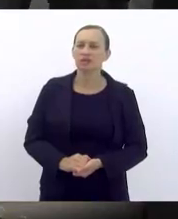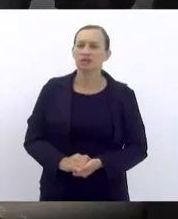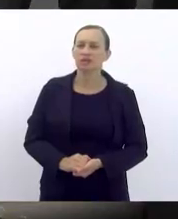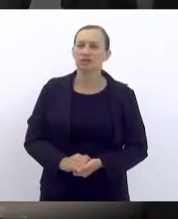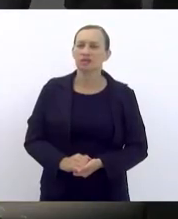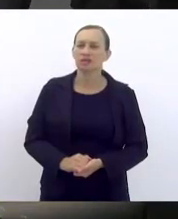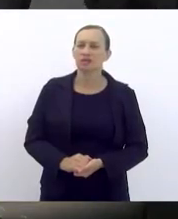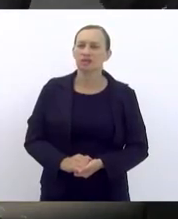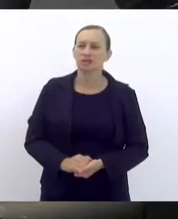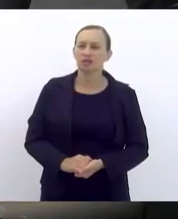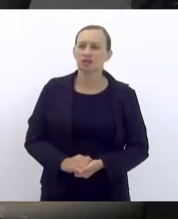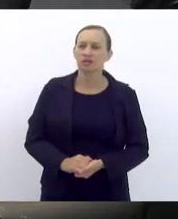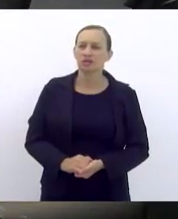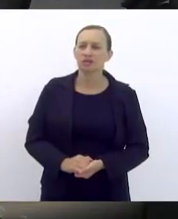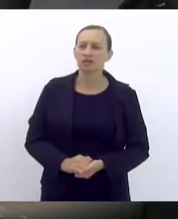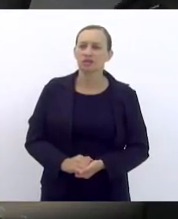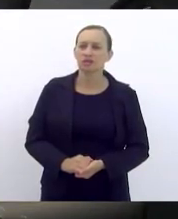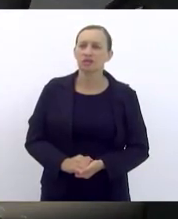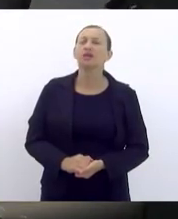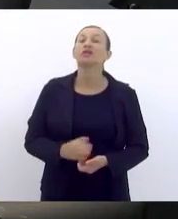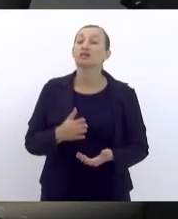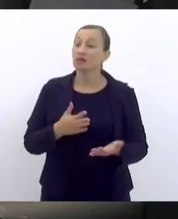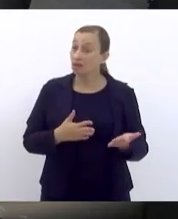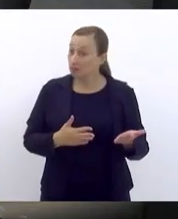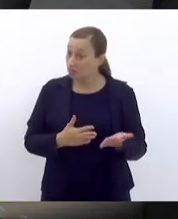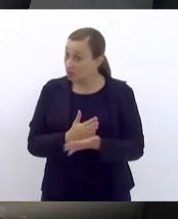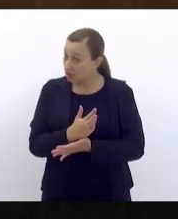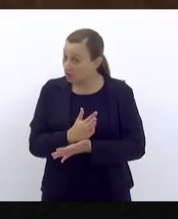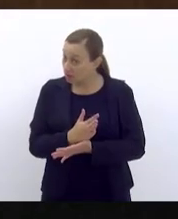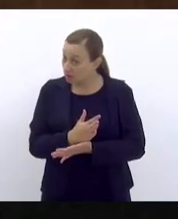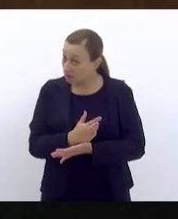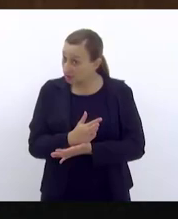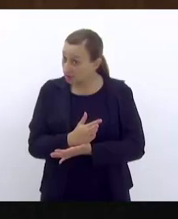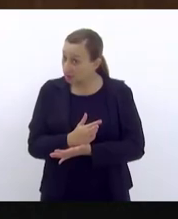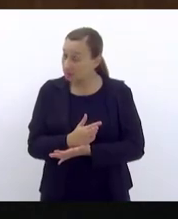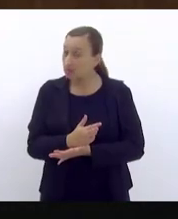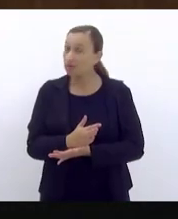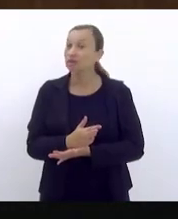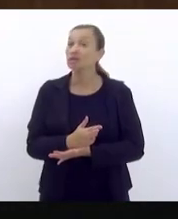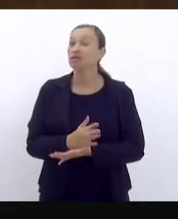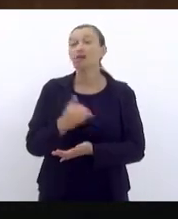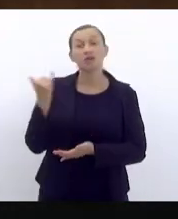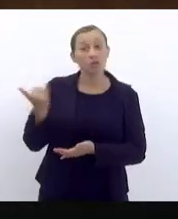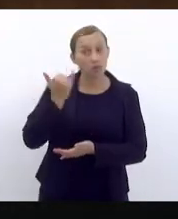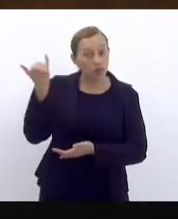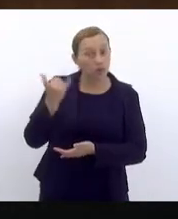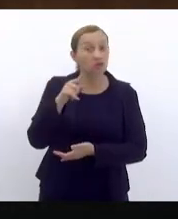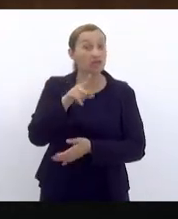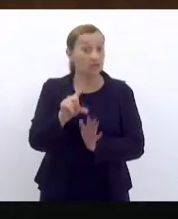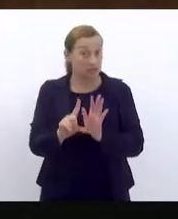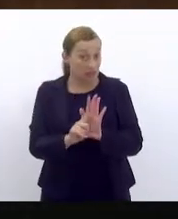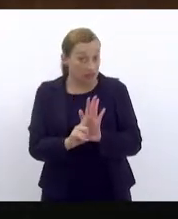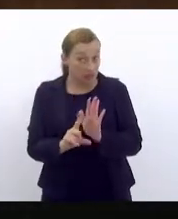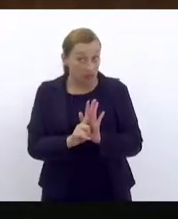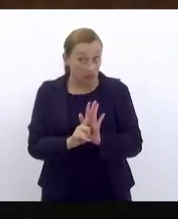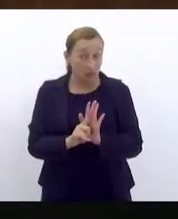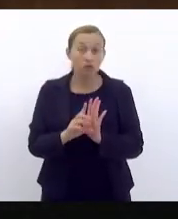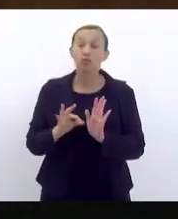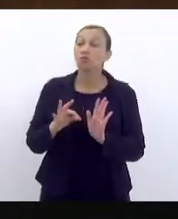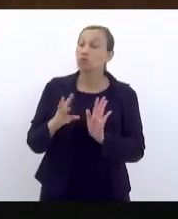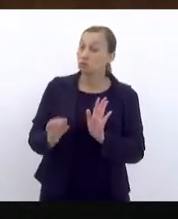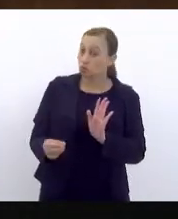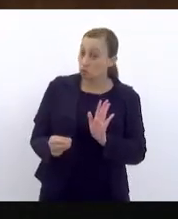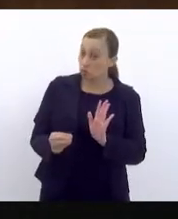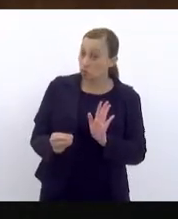senhora presidenta por óbvio parecer favorável ressaltando a importância dessa lei que garante sobretudo